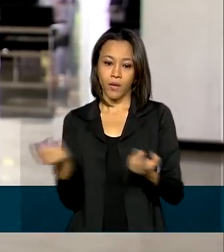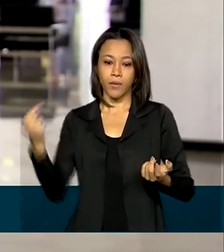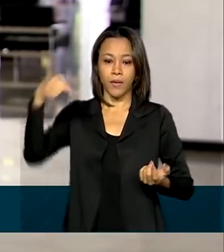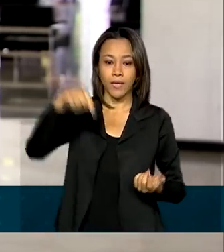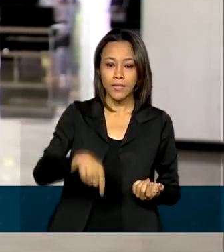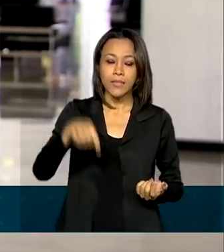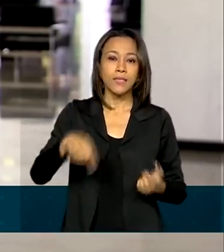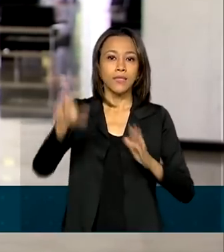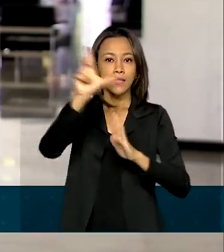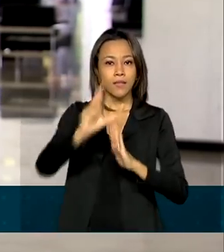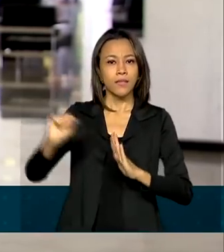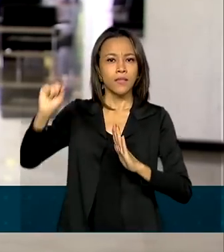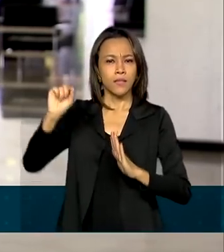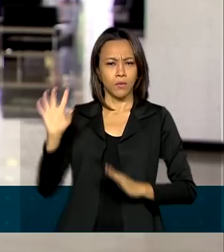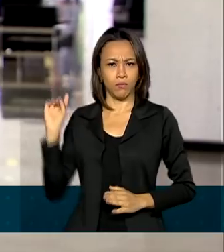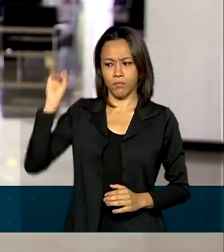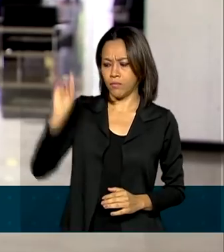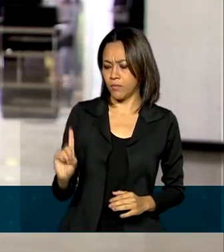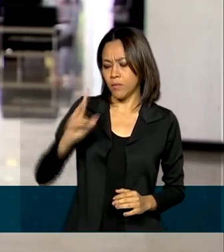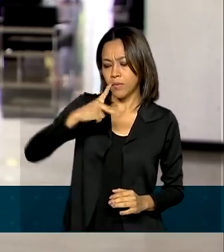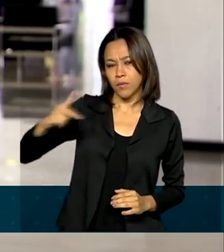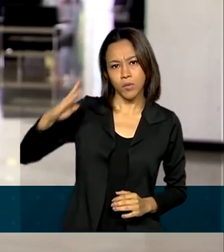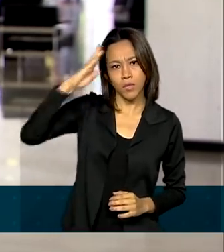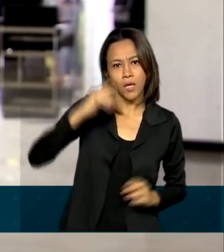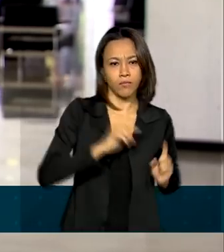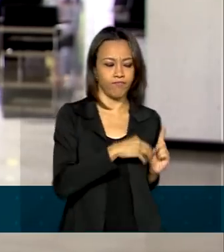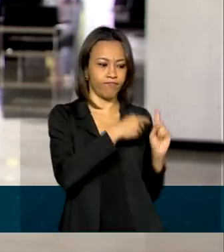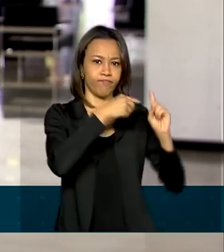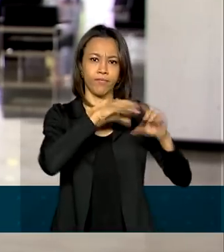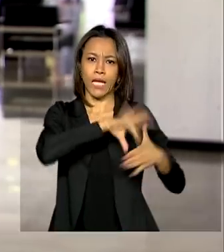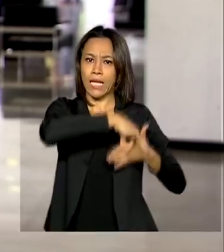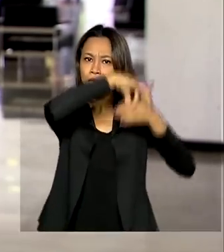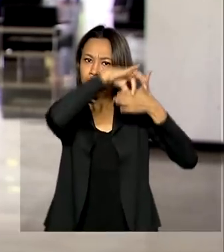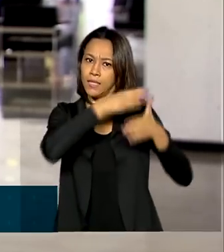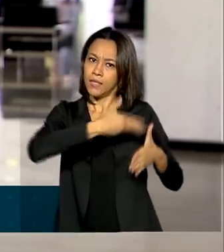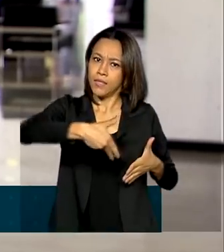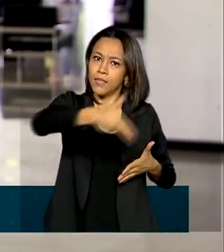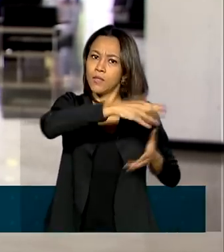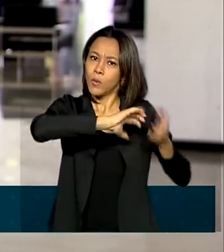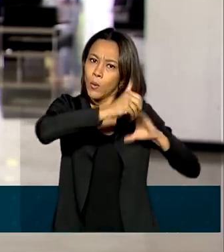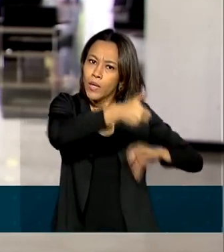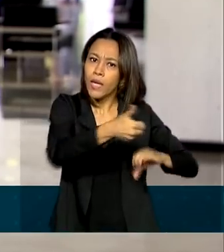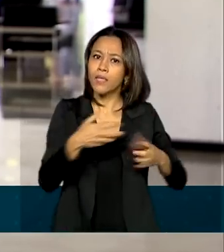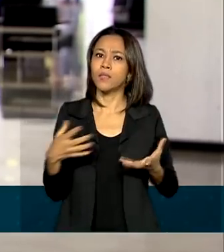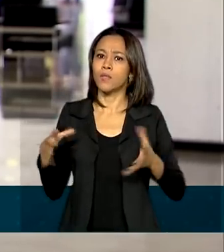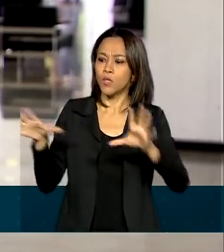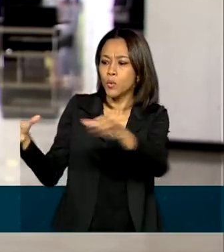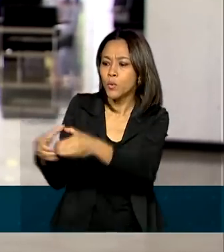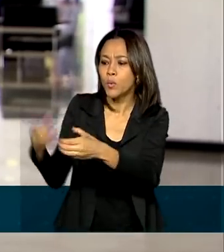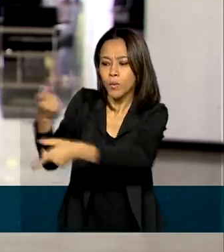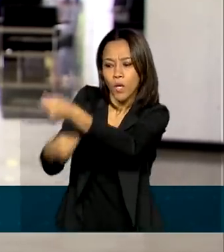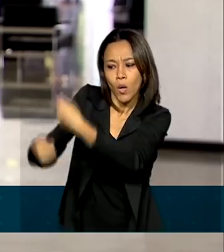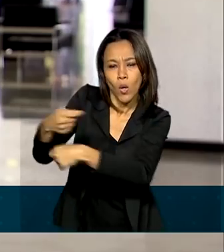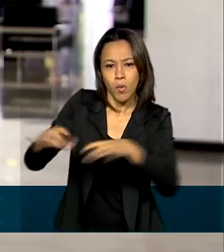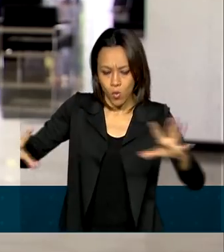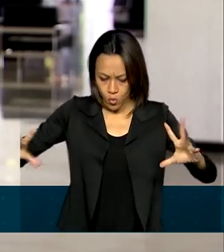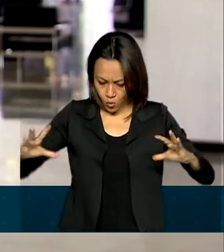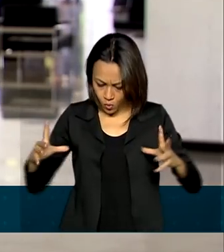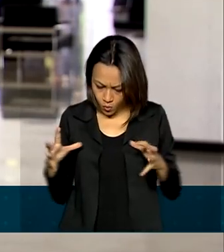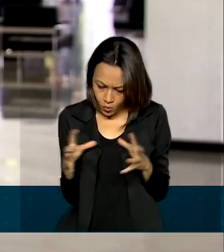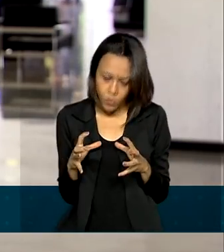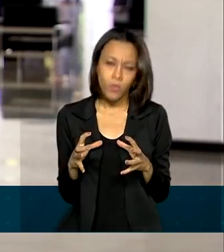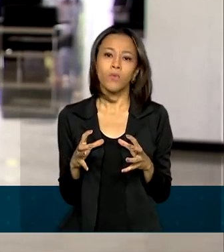presidente Jair Bolsonaro, líderes do governo no Congresso e a equipe econômica alinharam os próximos passos para garantir a